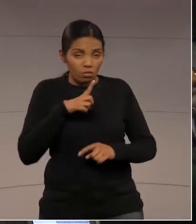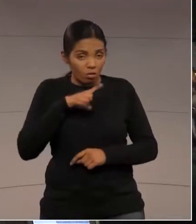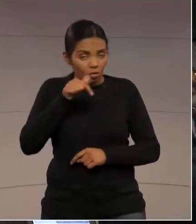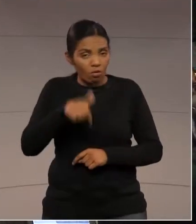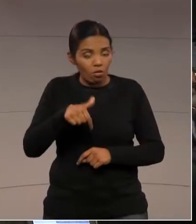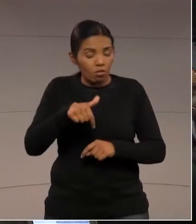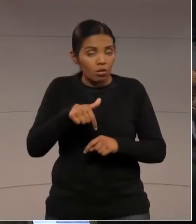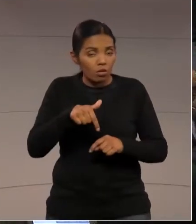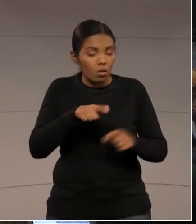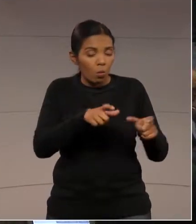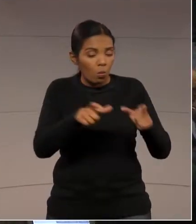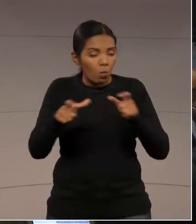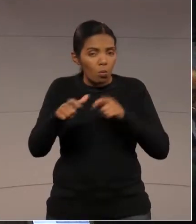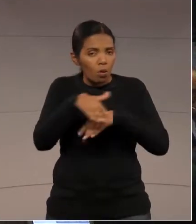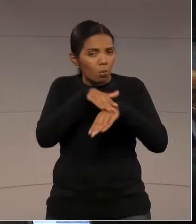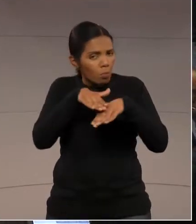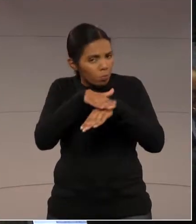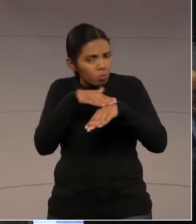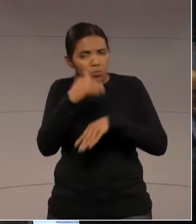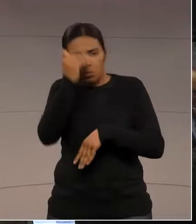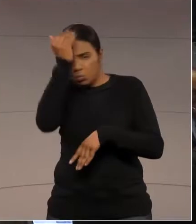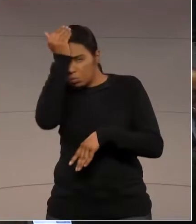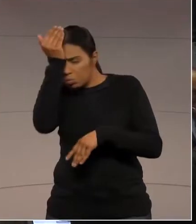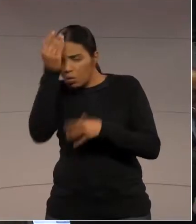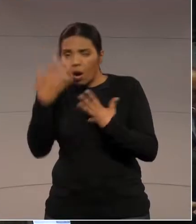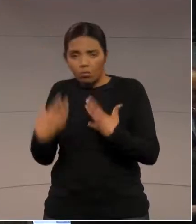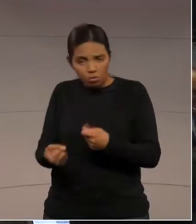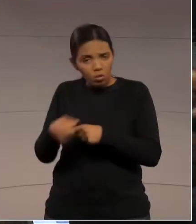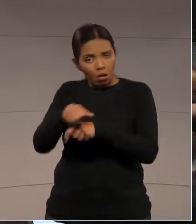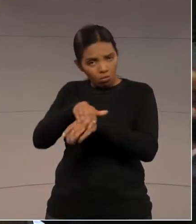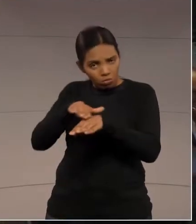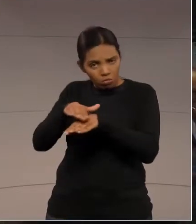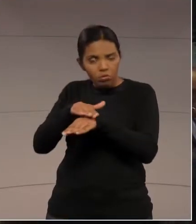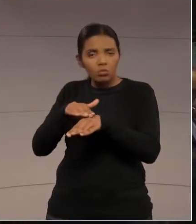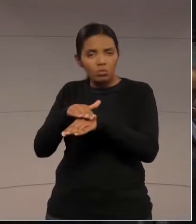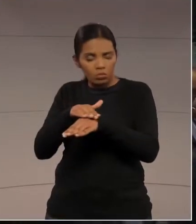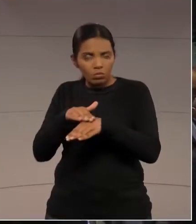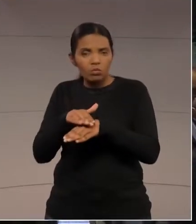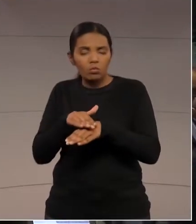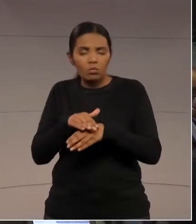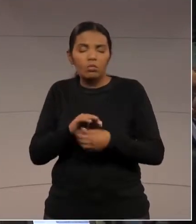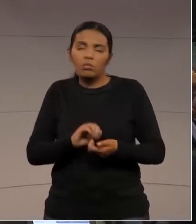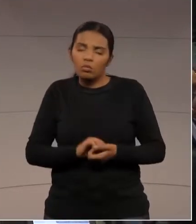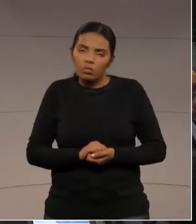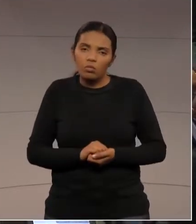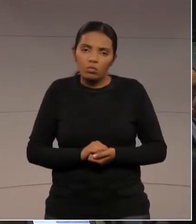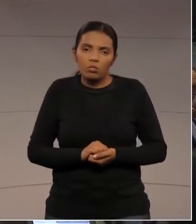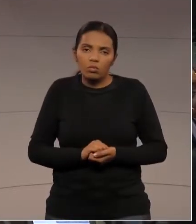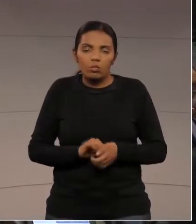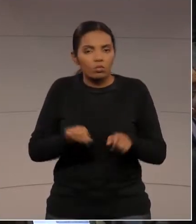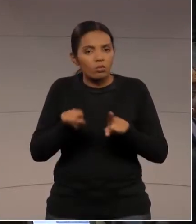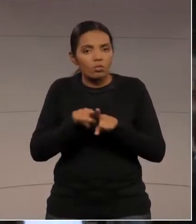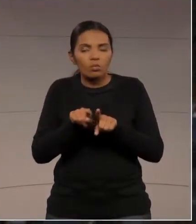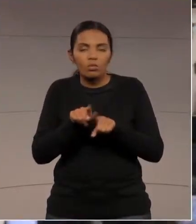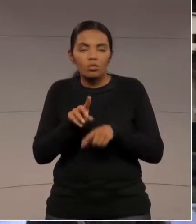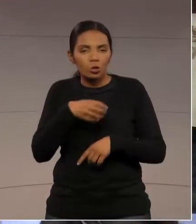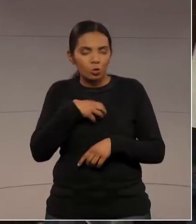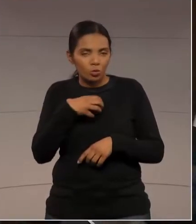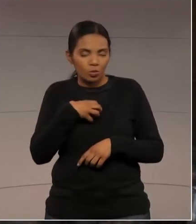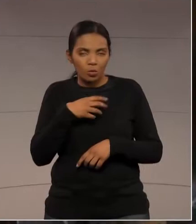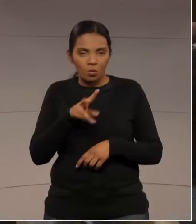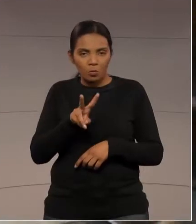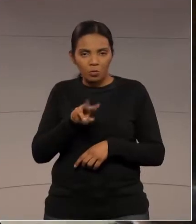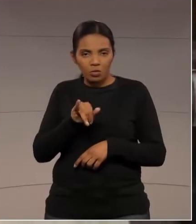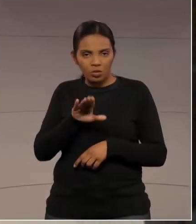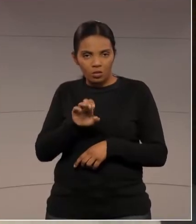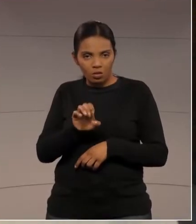com a liderança do governo, aquilo que tem sido conduzido pelo deputado Usain Bacri, a forma também pelo vice-líder Tiago